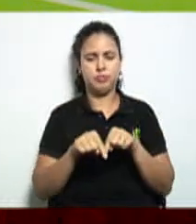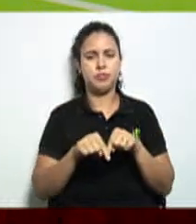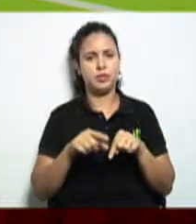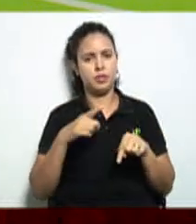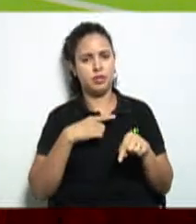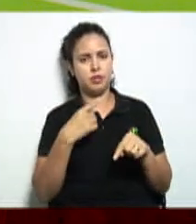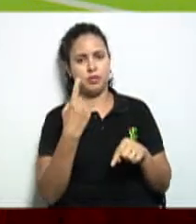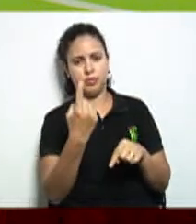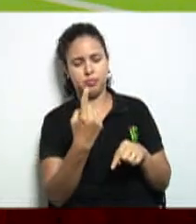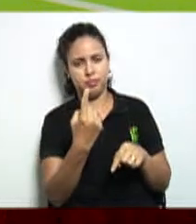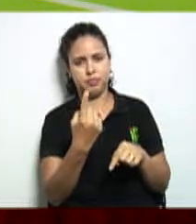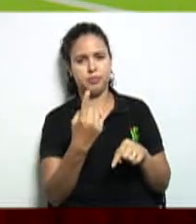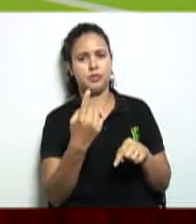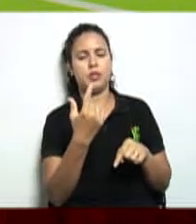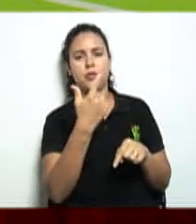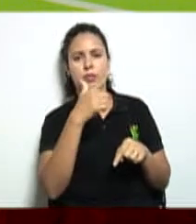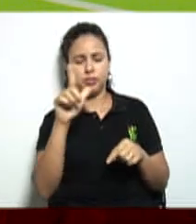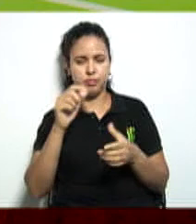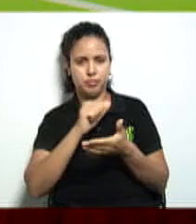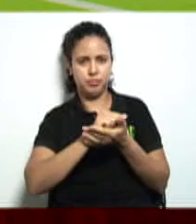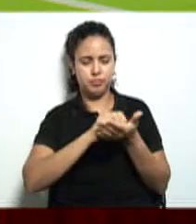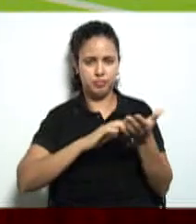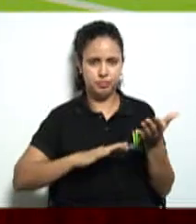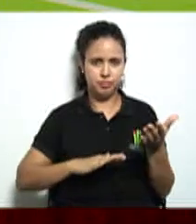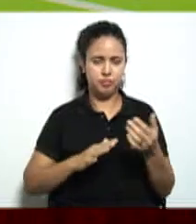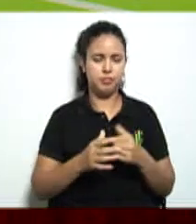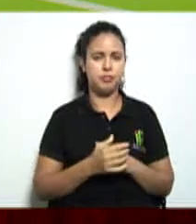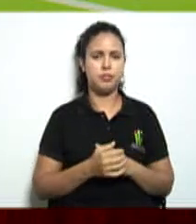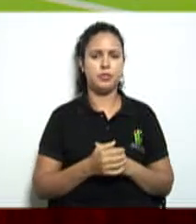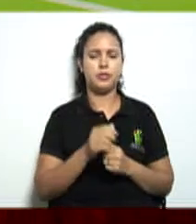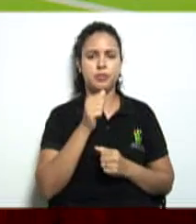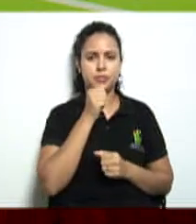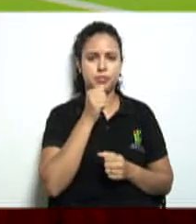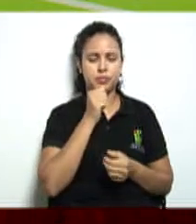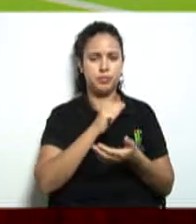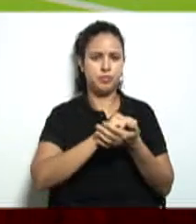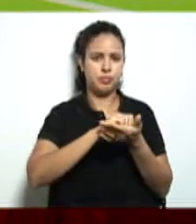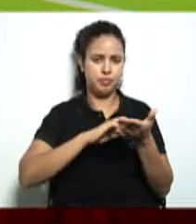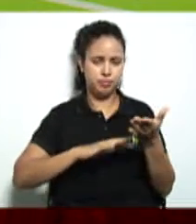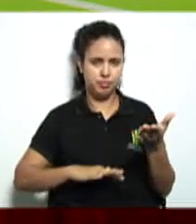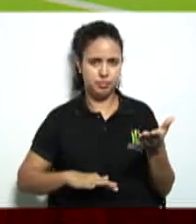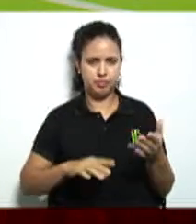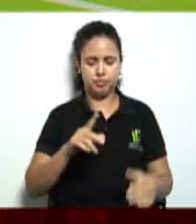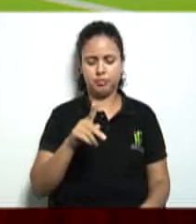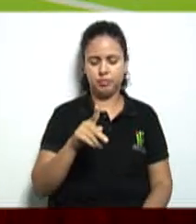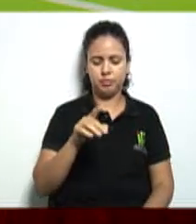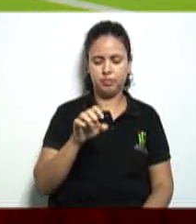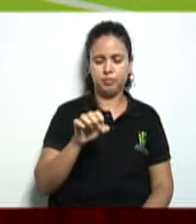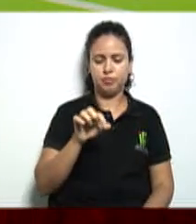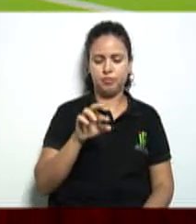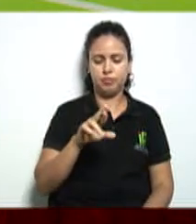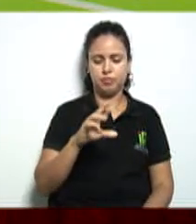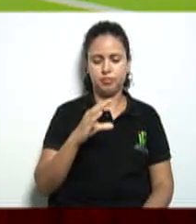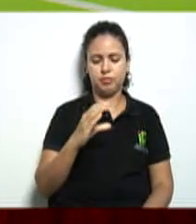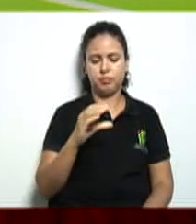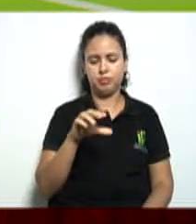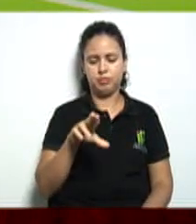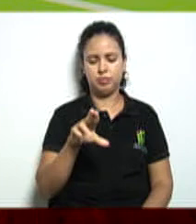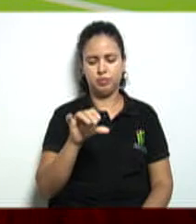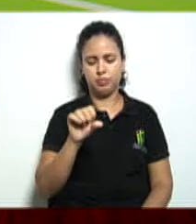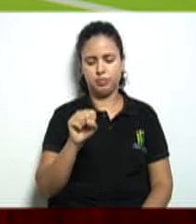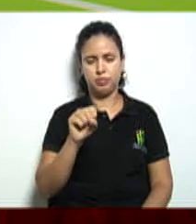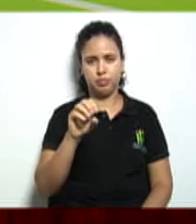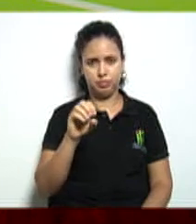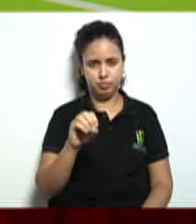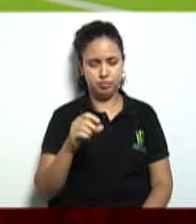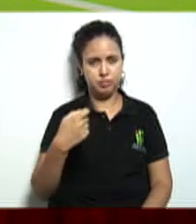essa semana essa primeira aula a gente não disponibilizou atividade de percurso para vocês porque a gente precisa necessariamente que vocês